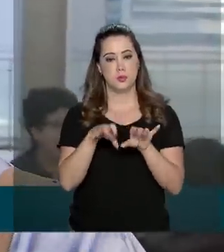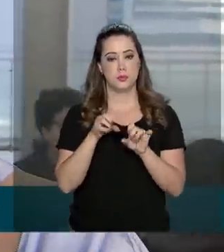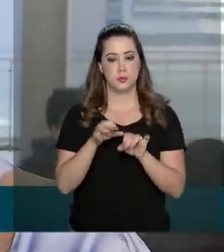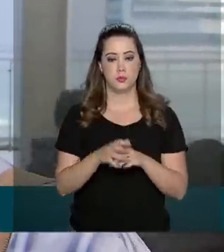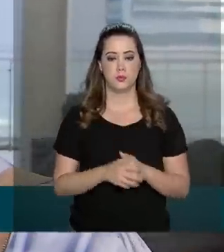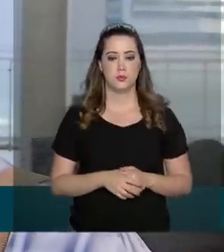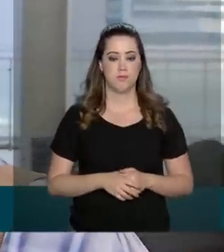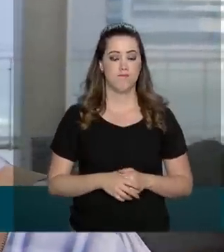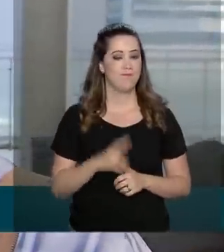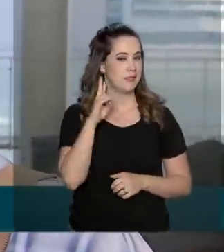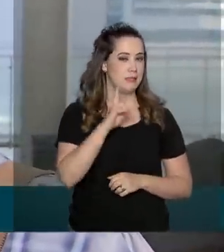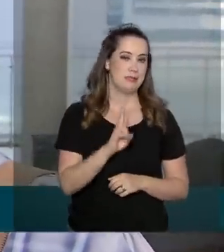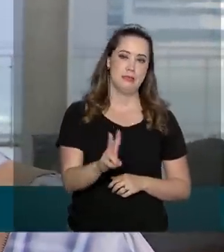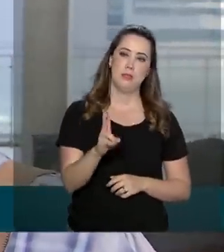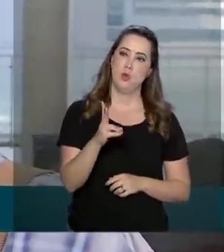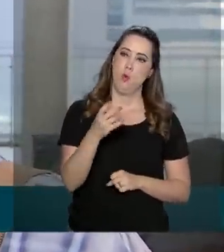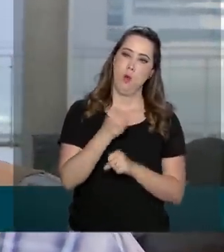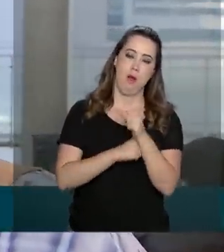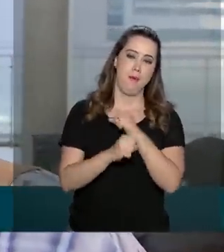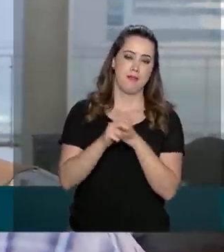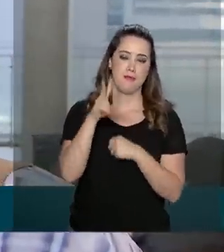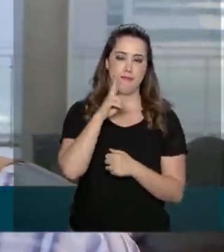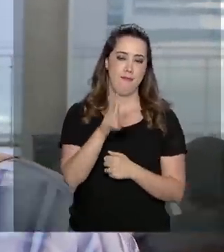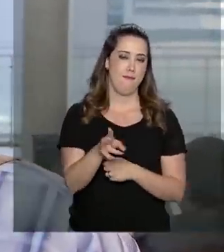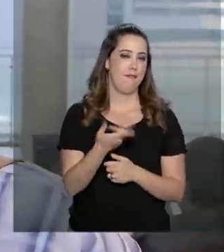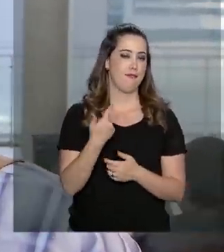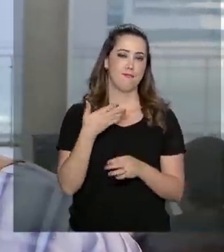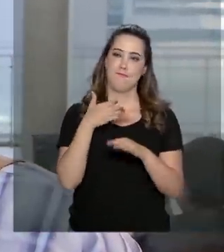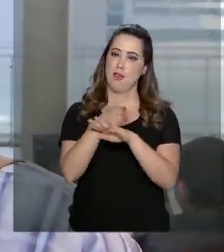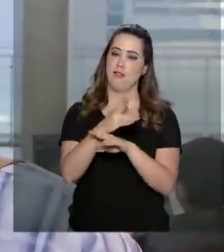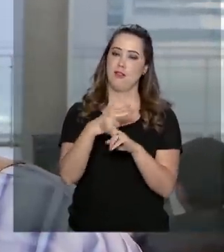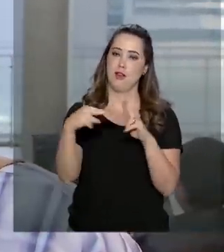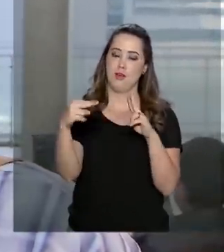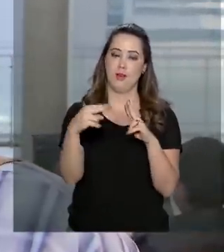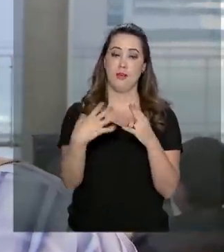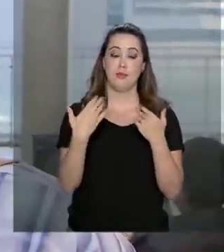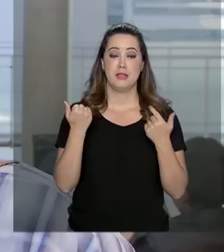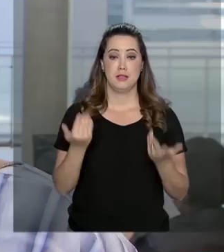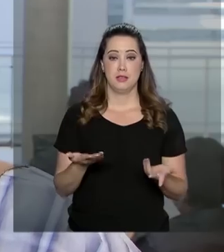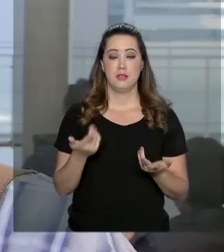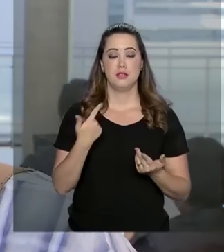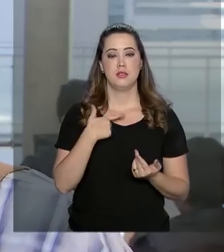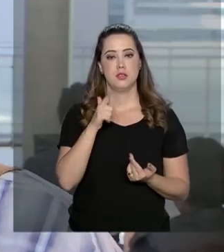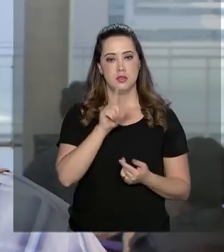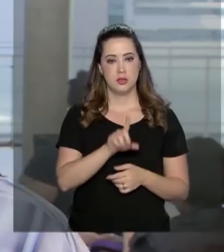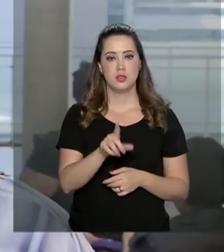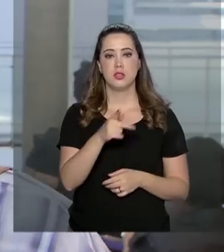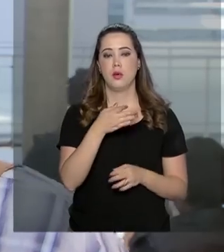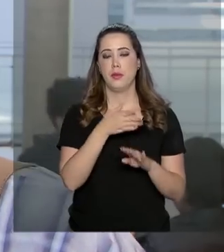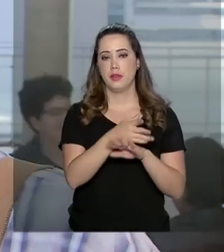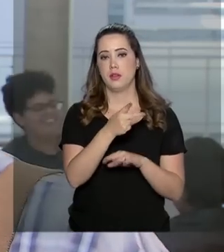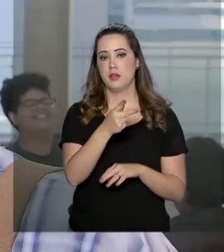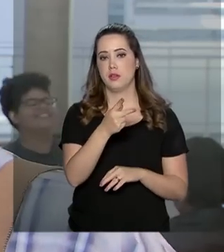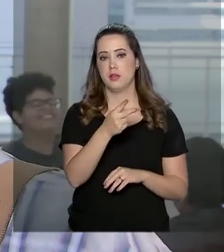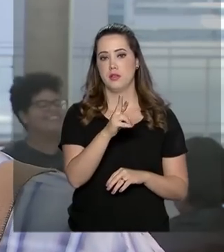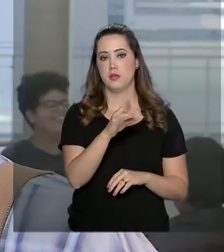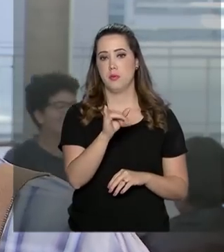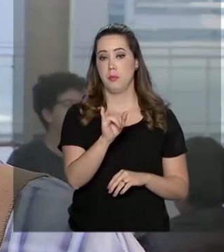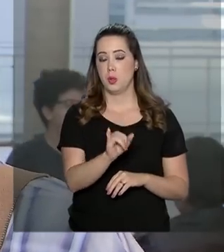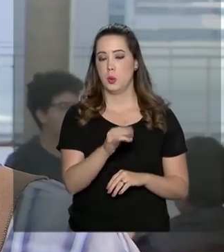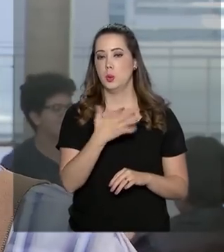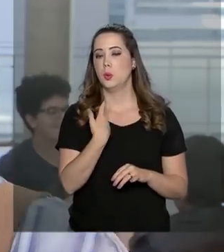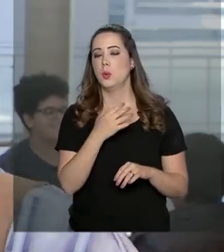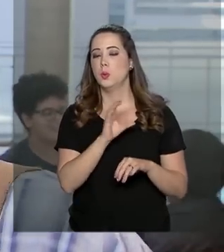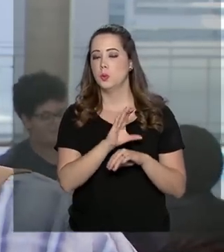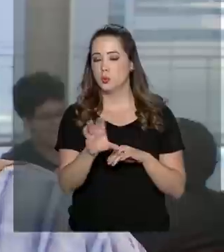descobri que eu não passei na UNB pelo SISU, pela nota de corte. E aí eu me inscrevi pelo ProUni, descobri que tinha como fazer e tal.